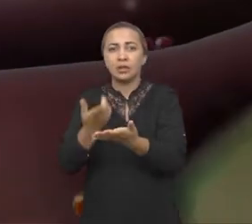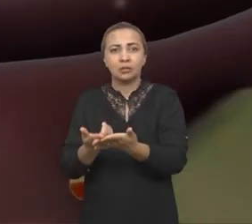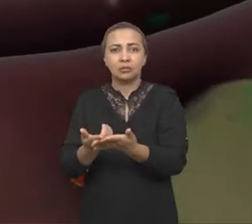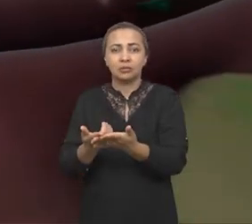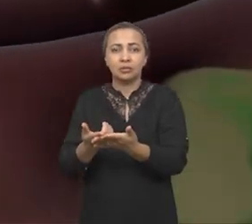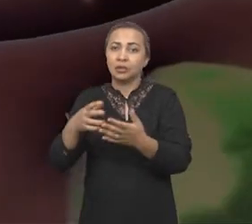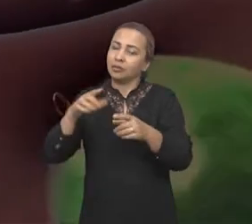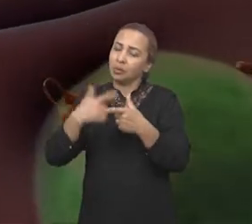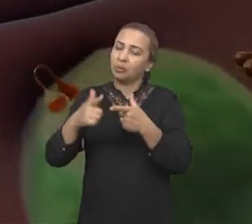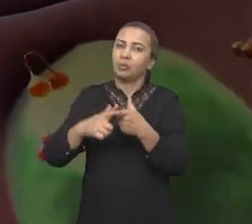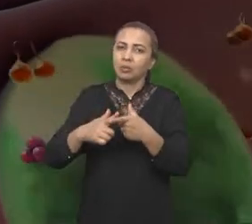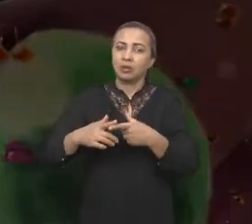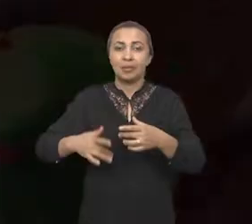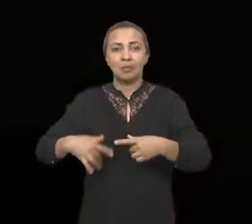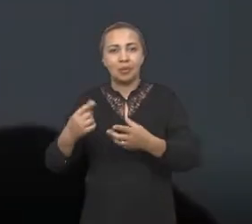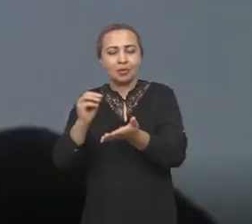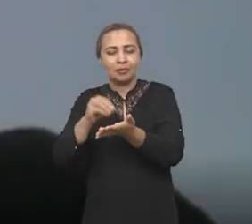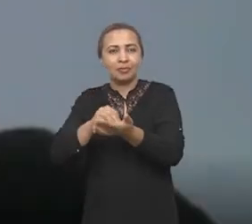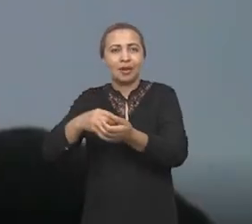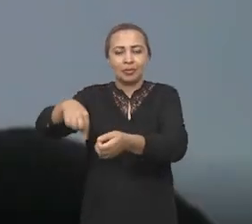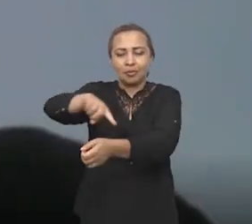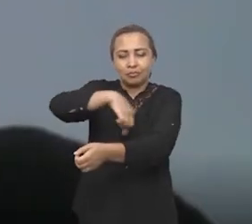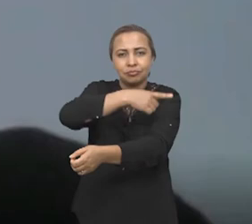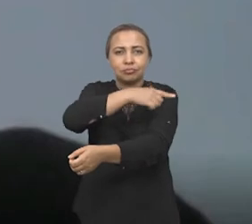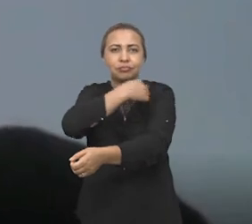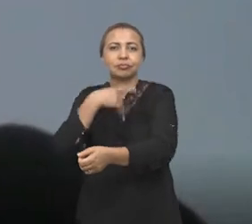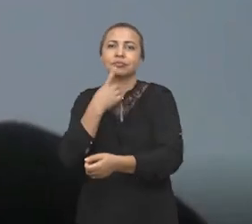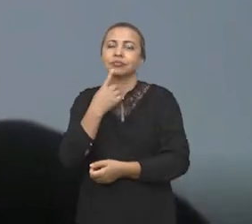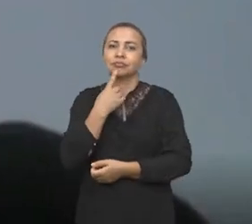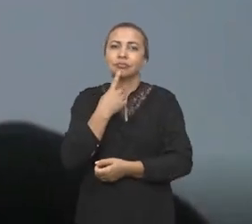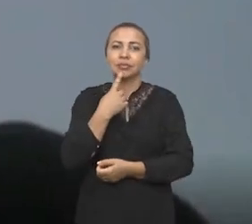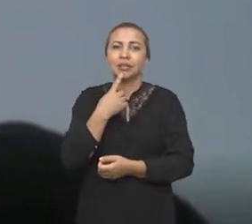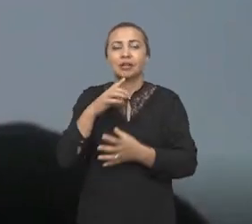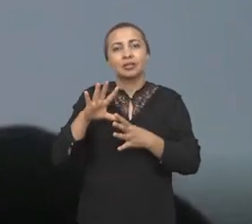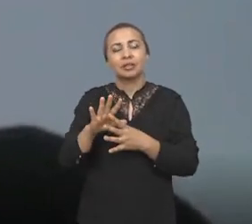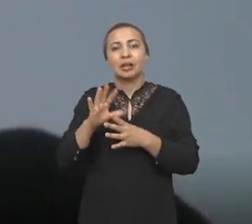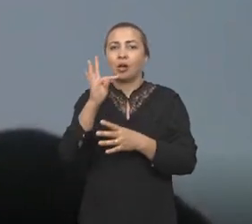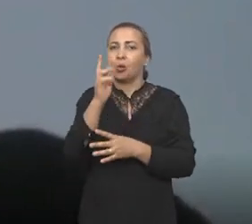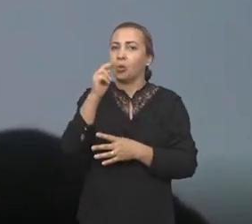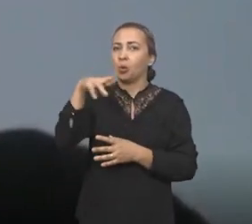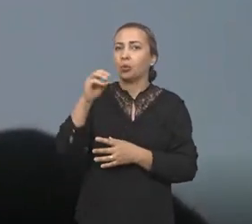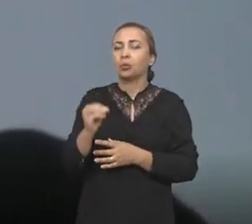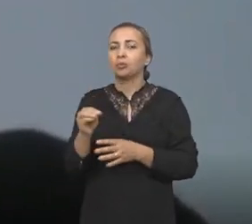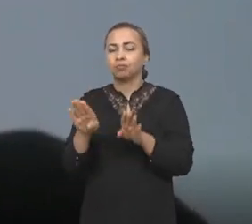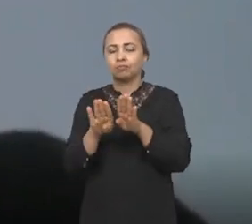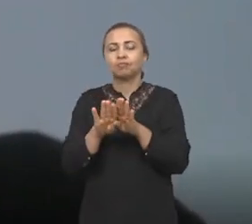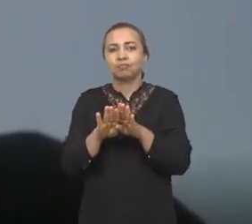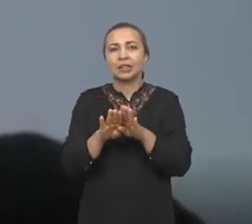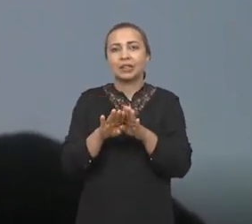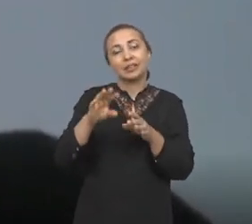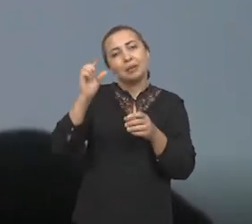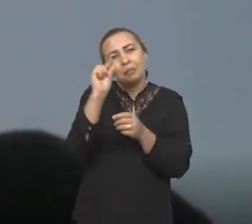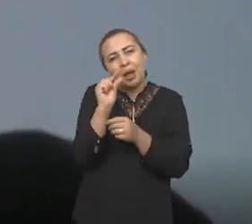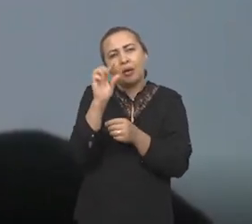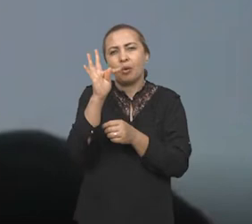órgãos, né, por conta da circulação, levando a processos isquêmicos, a tromboembolias, microtrombos, né, que se